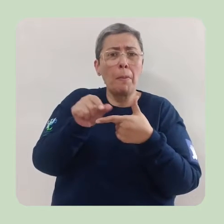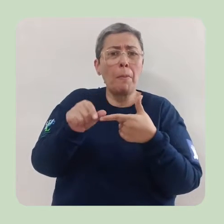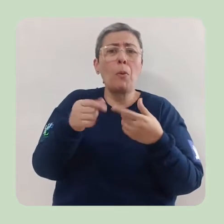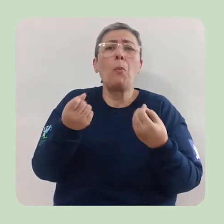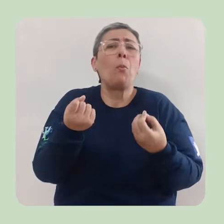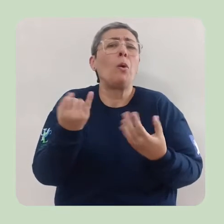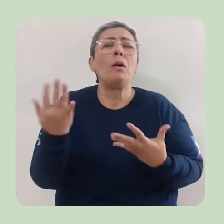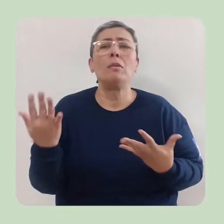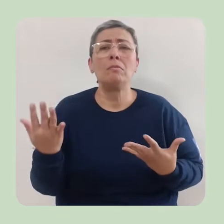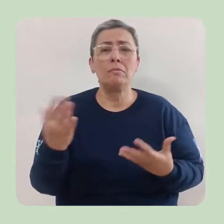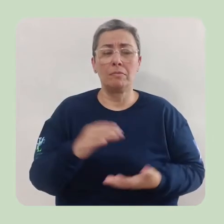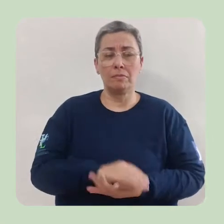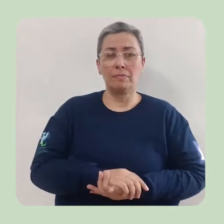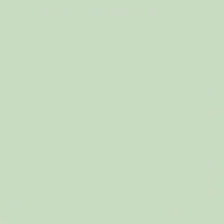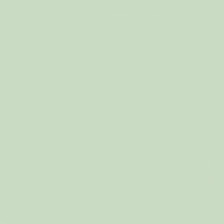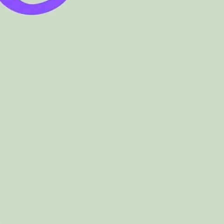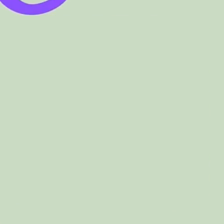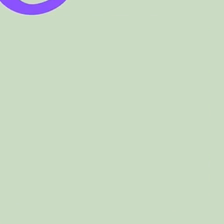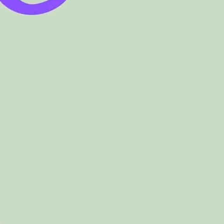Quantos pedacinhos?